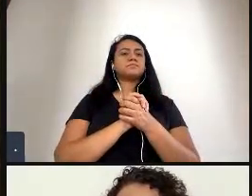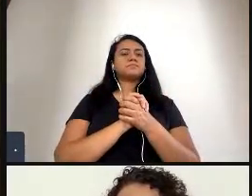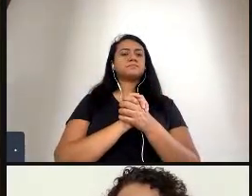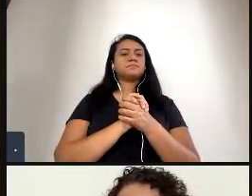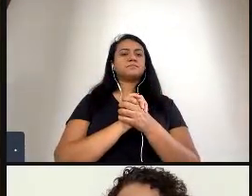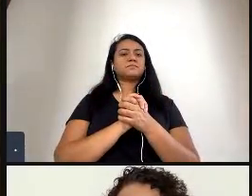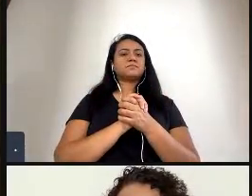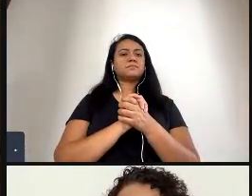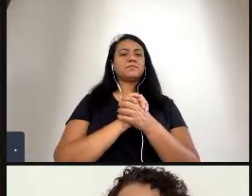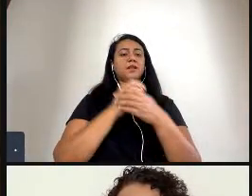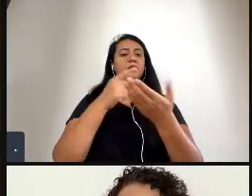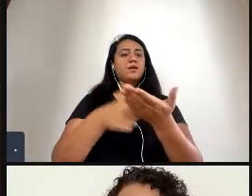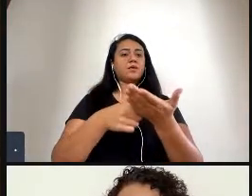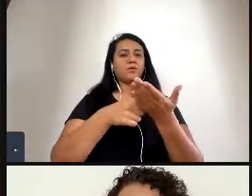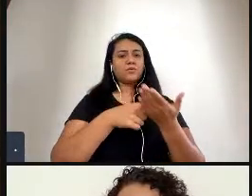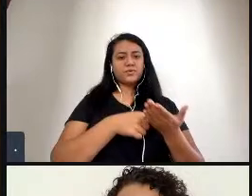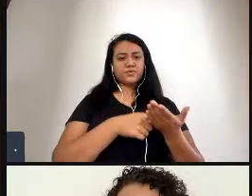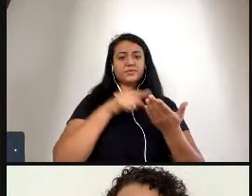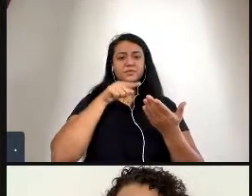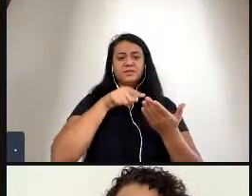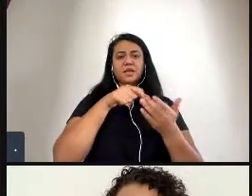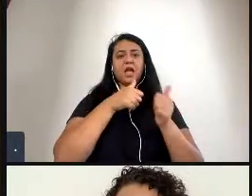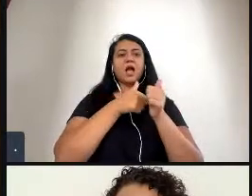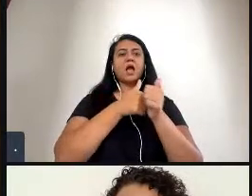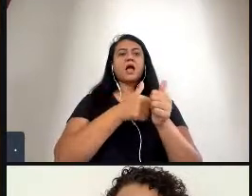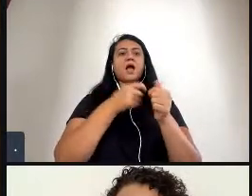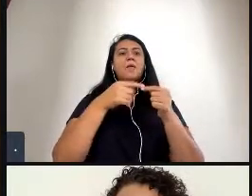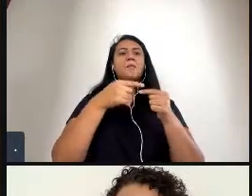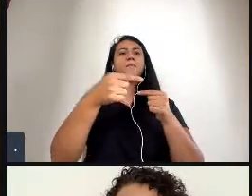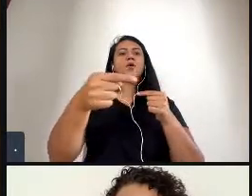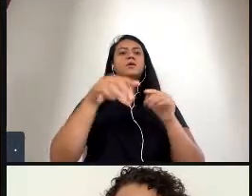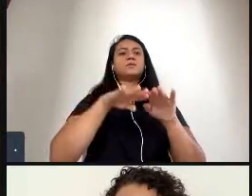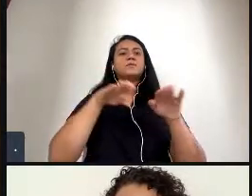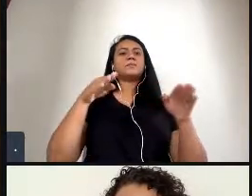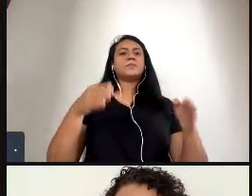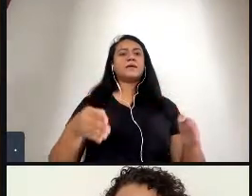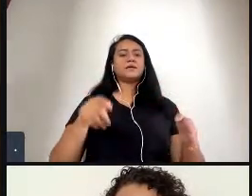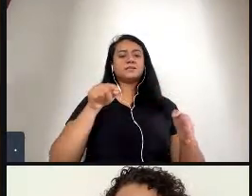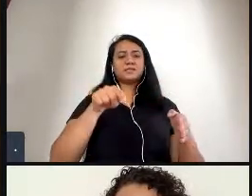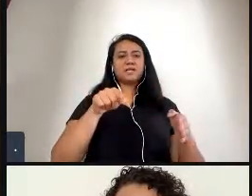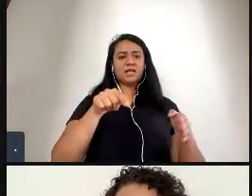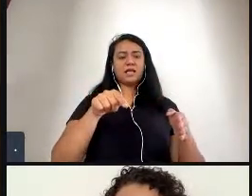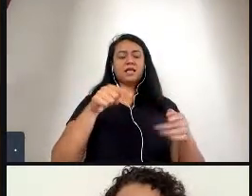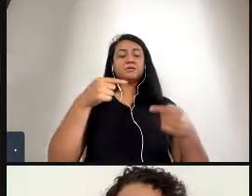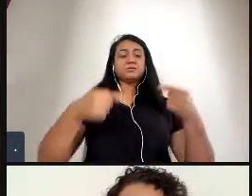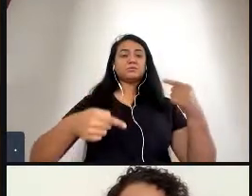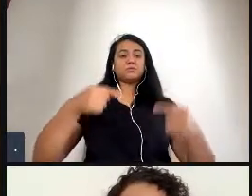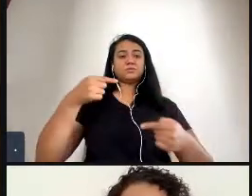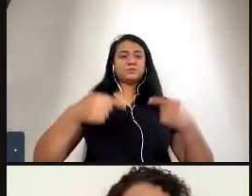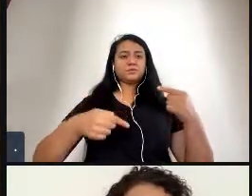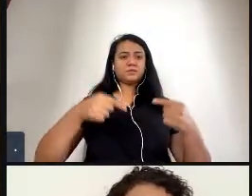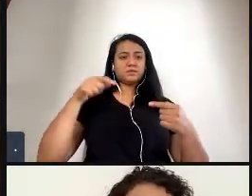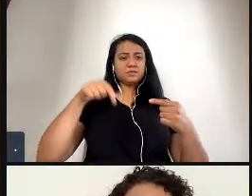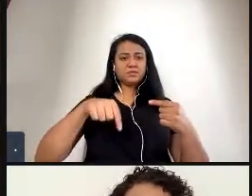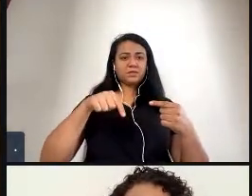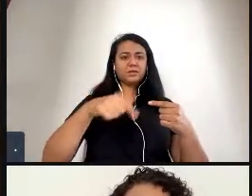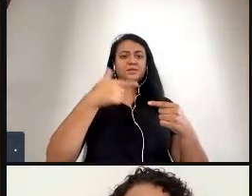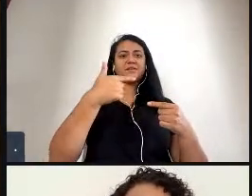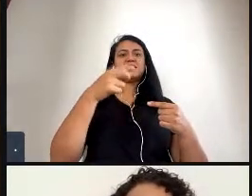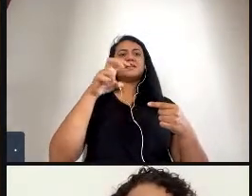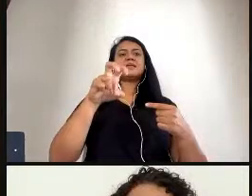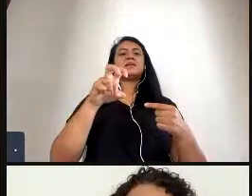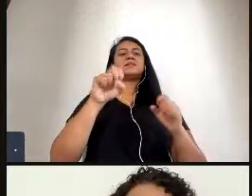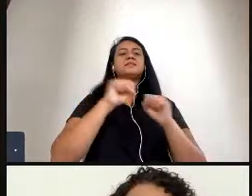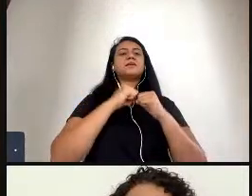convido vocês a acompanhar a próxima mesa dentro do 25º Seminário de Pesquisa e Extensão da Escola